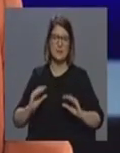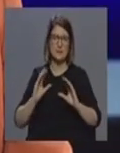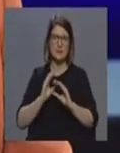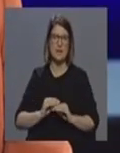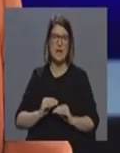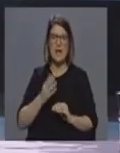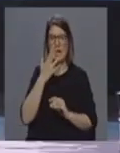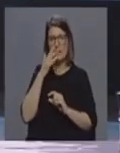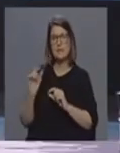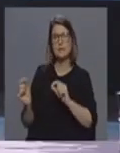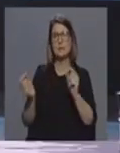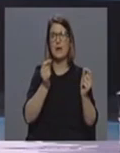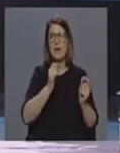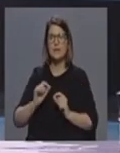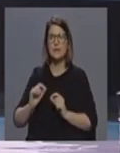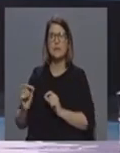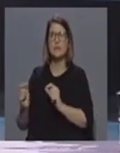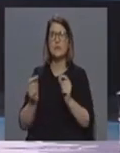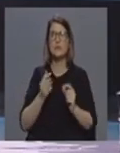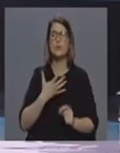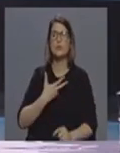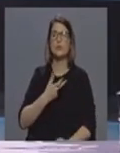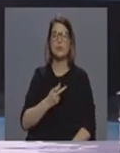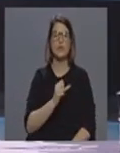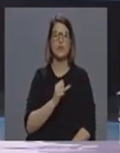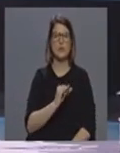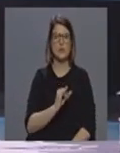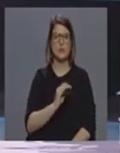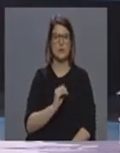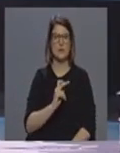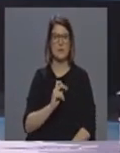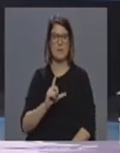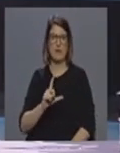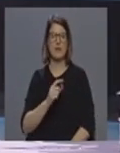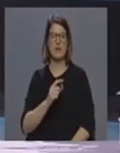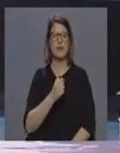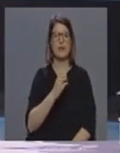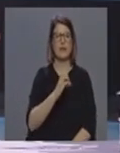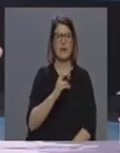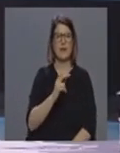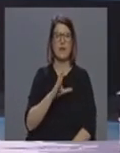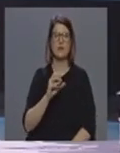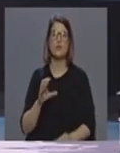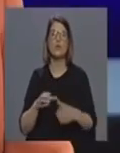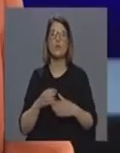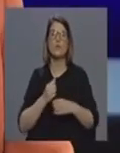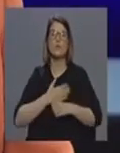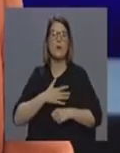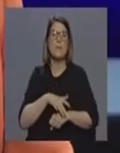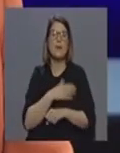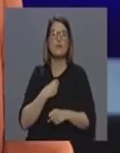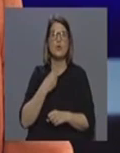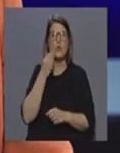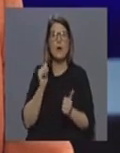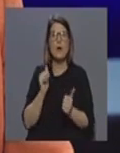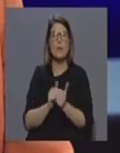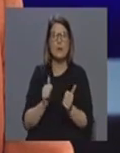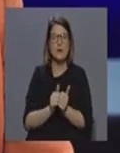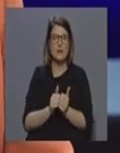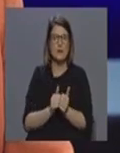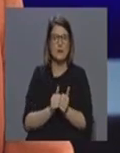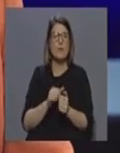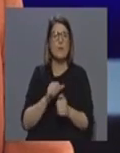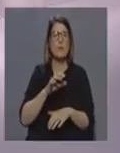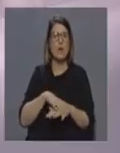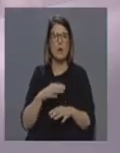debate uns com os outros. Doutora Isabel Cássio, como é que a Ordem dos Médicos está a acompanhar esta situação? Perante